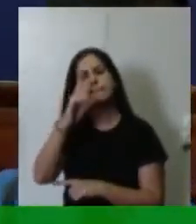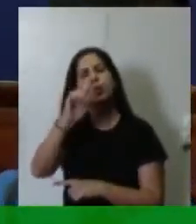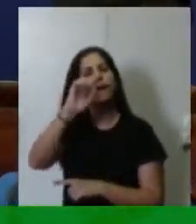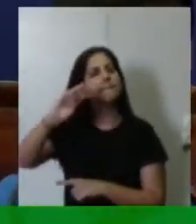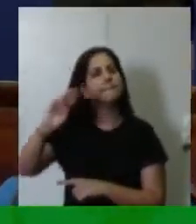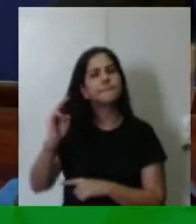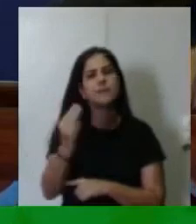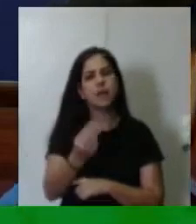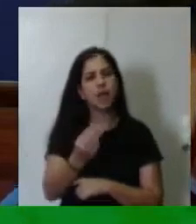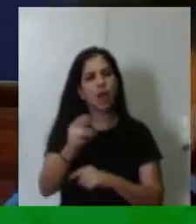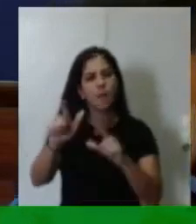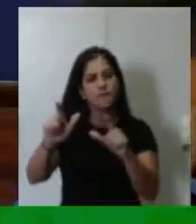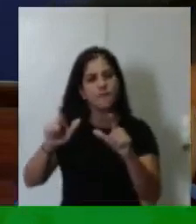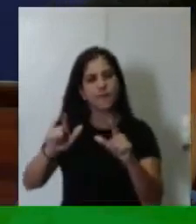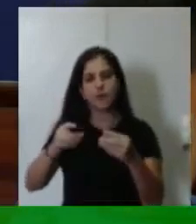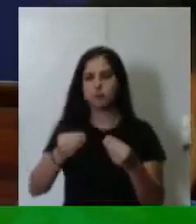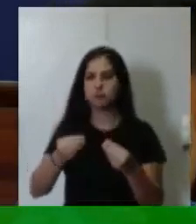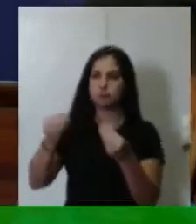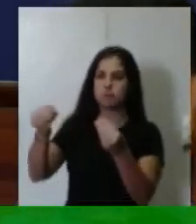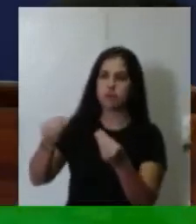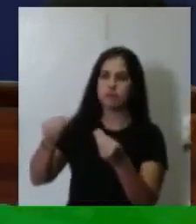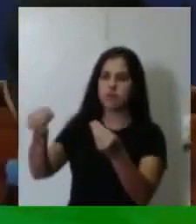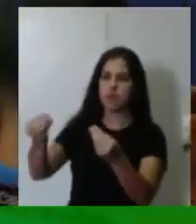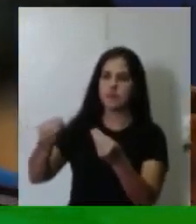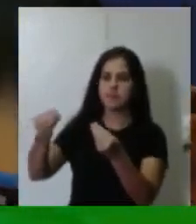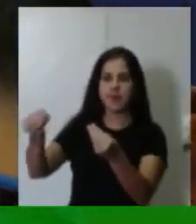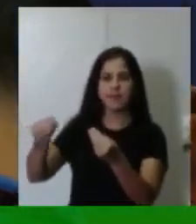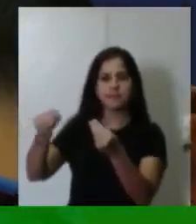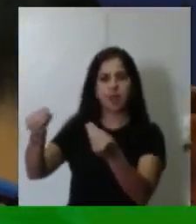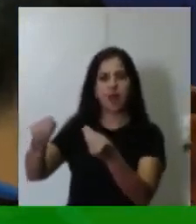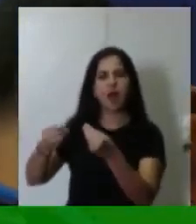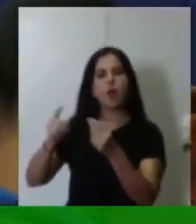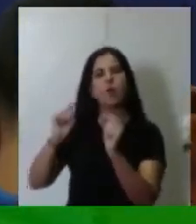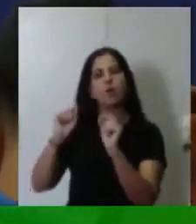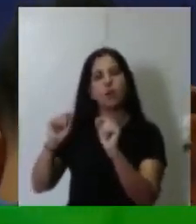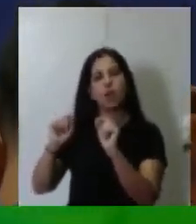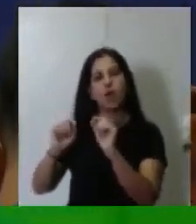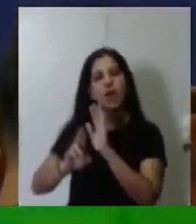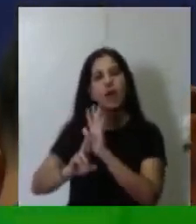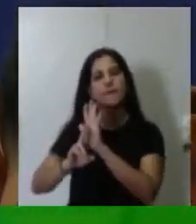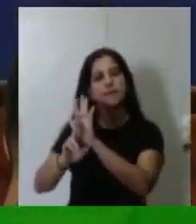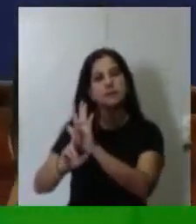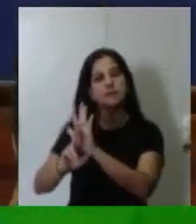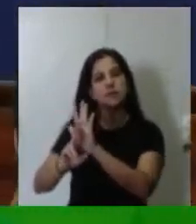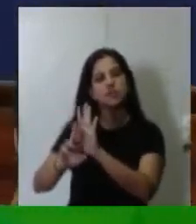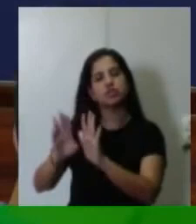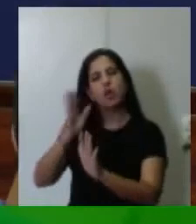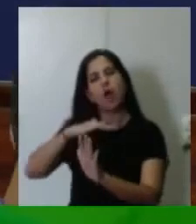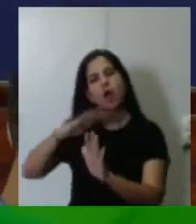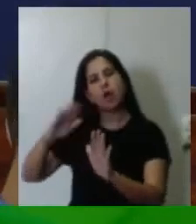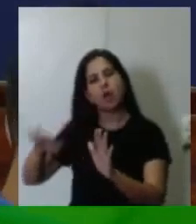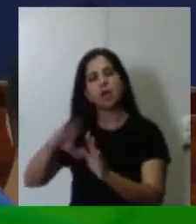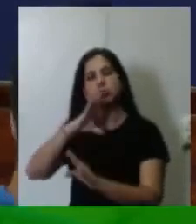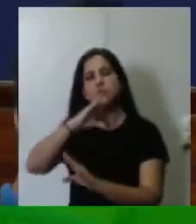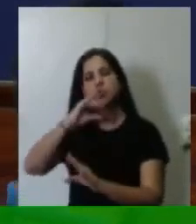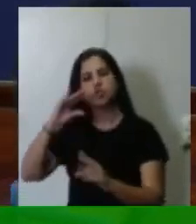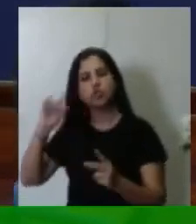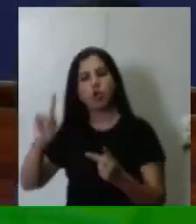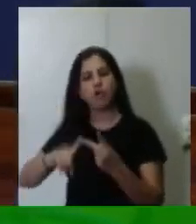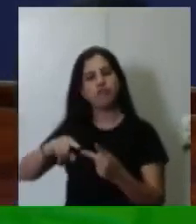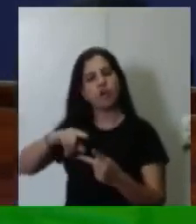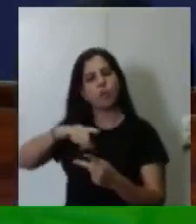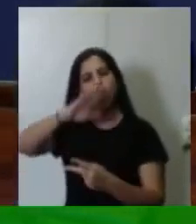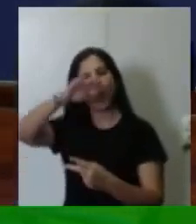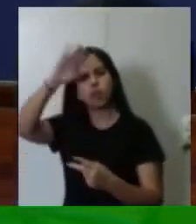procuração à Câmara de Vereadores para que todos representem a criança, jovem, o adulto, o PCD, o idoso,